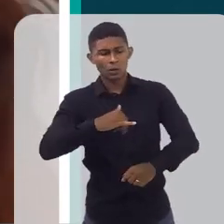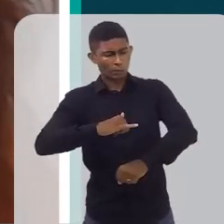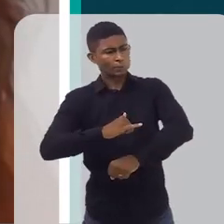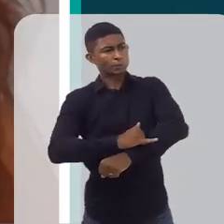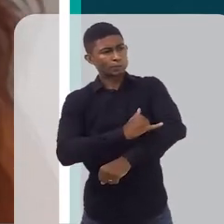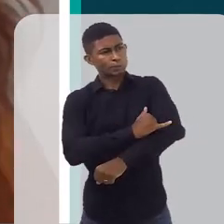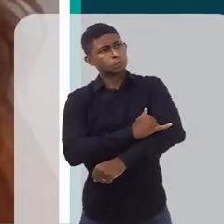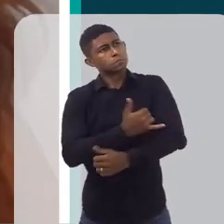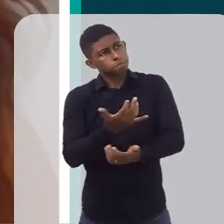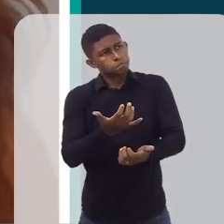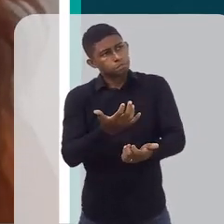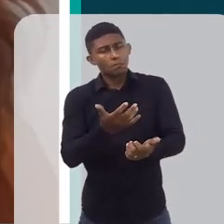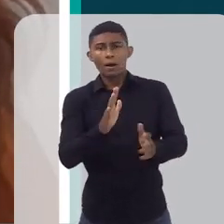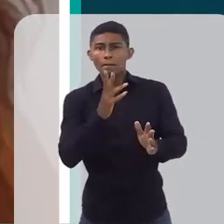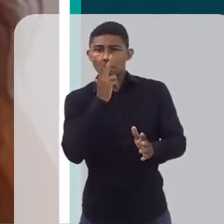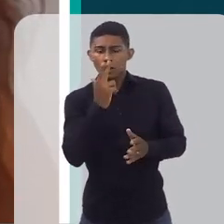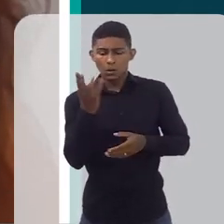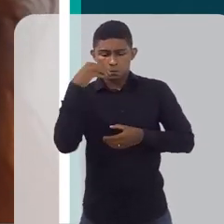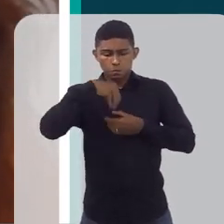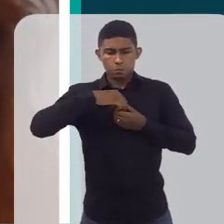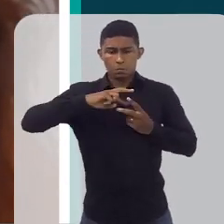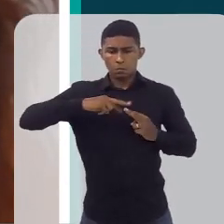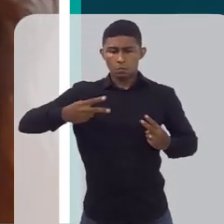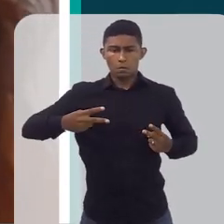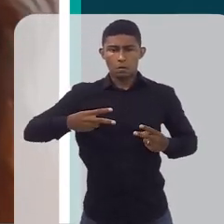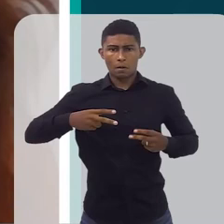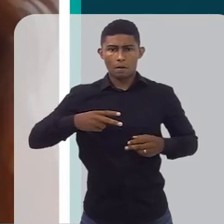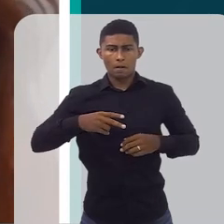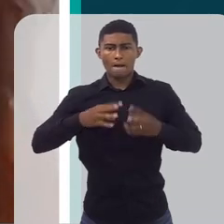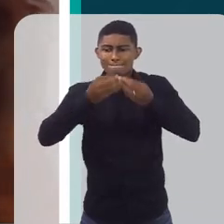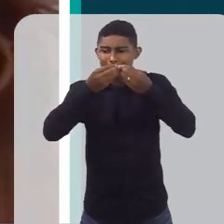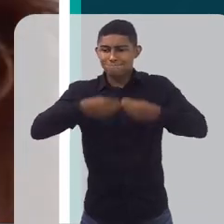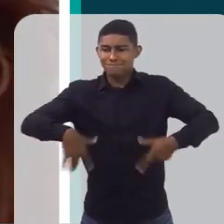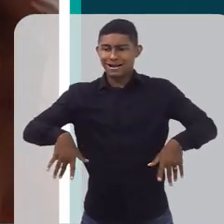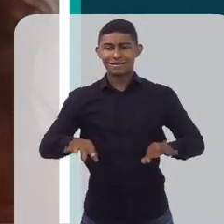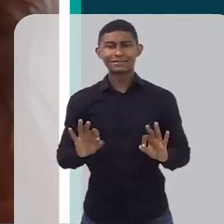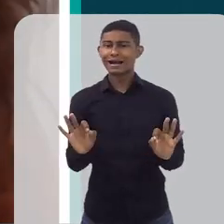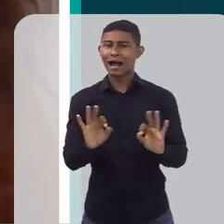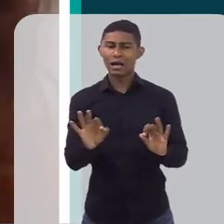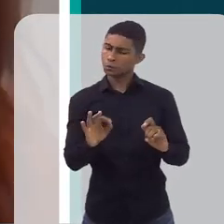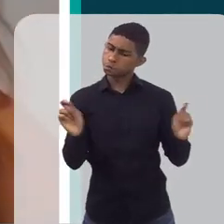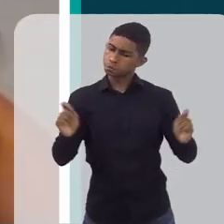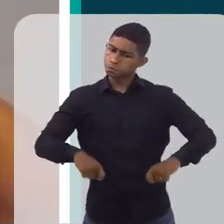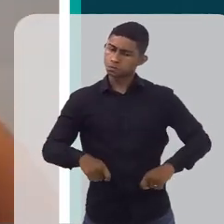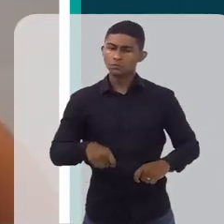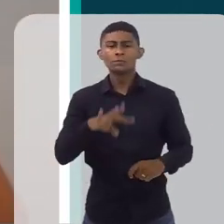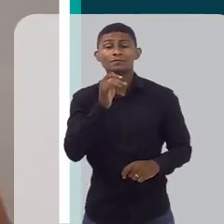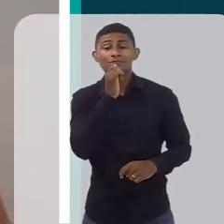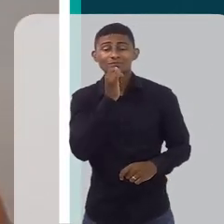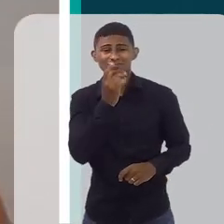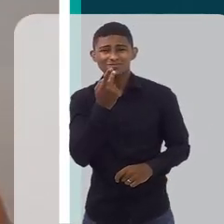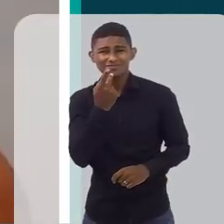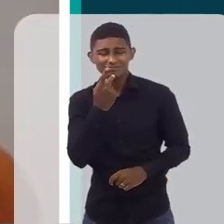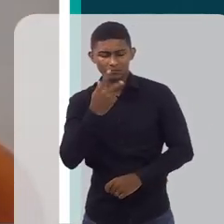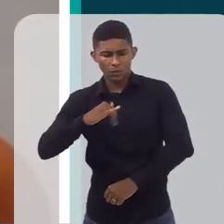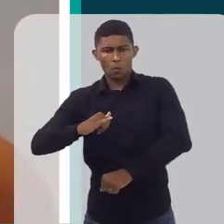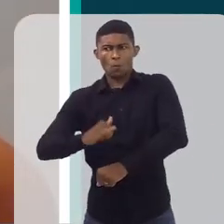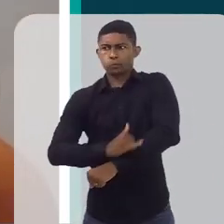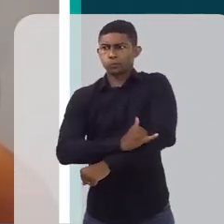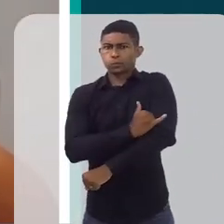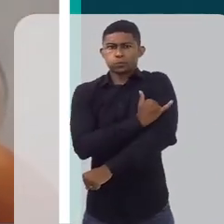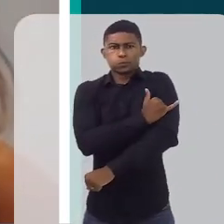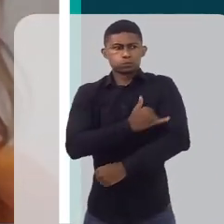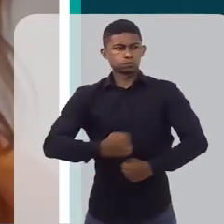ainda as alterações metabólicas. Mas, como a gente diz que é uma doença, que a obesidade, a definição, ela é